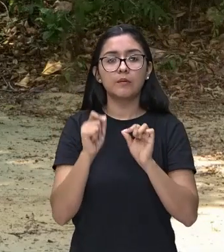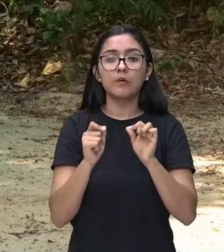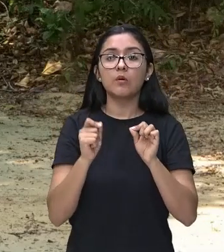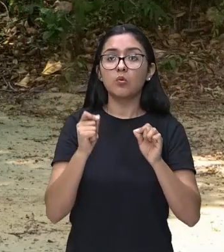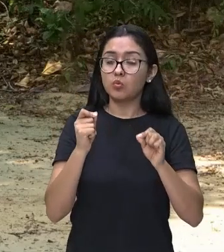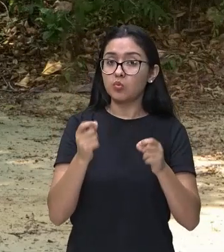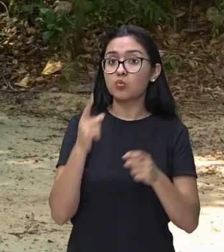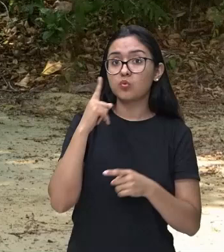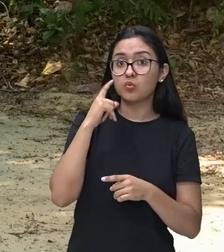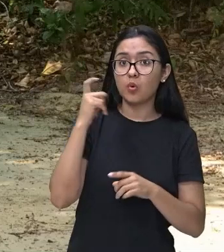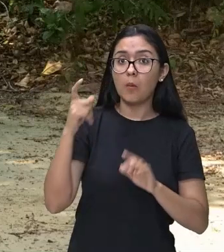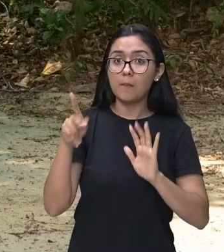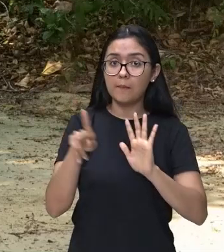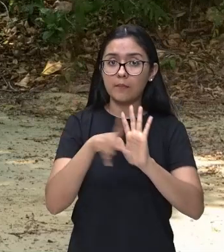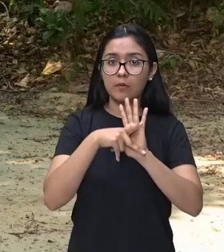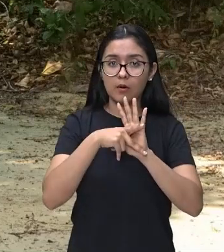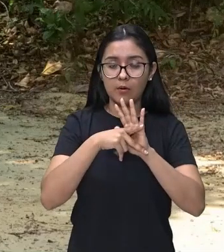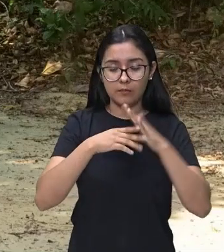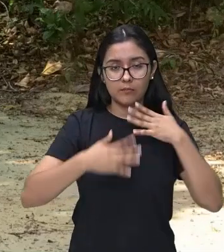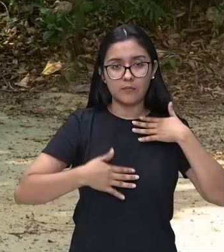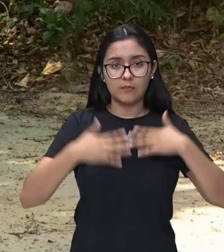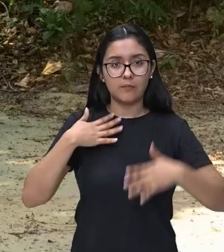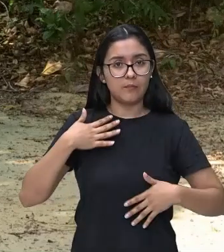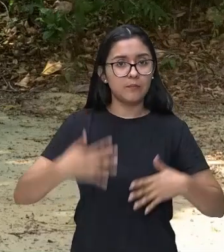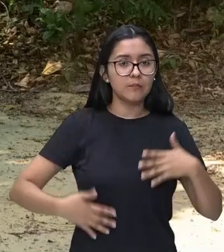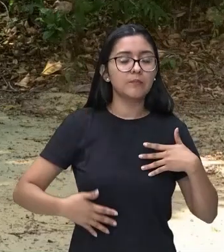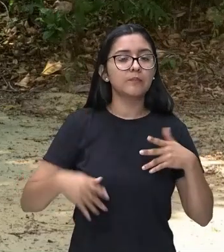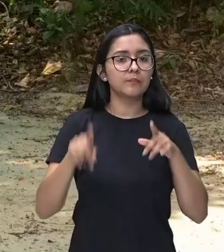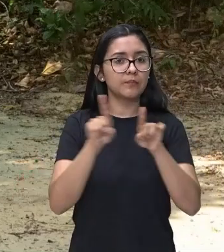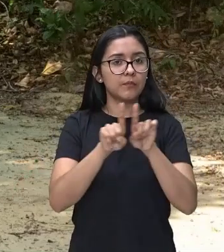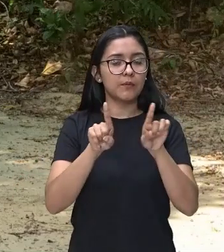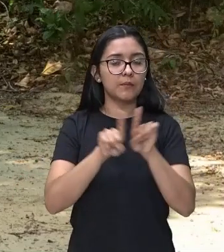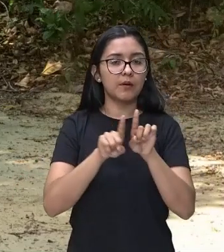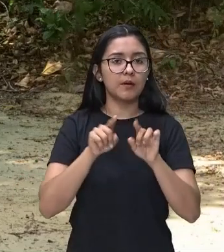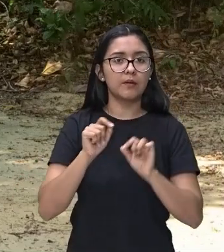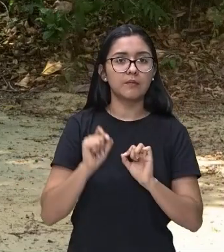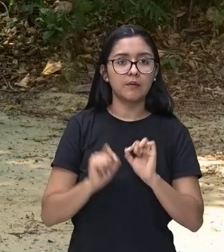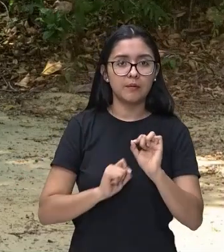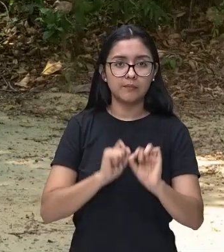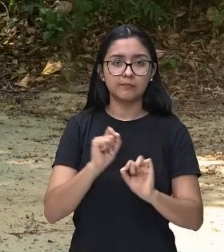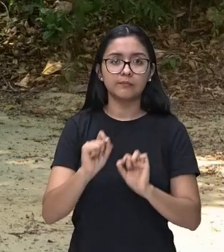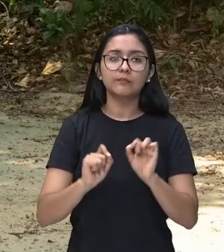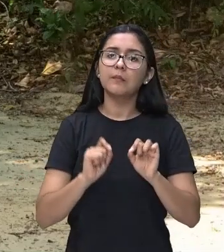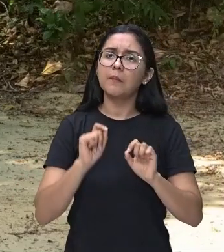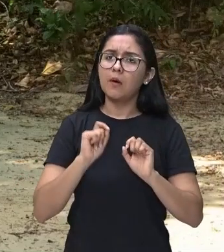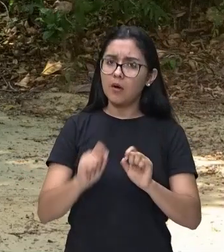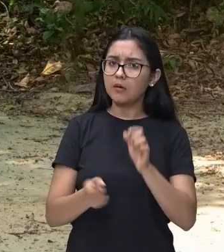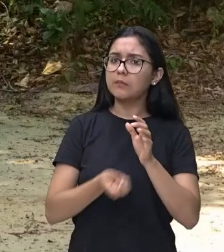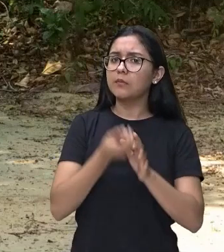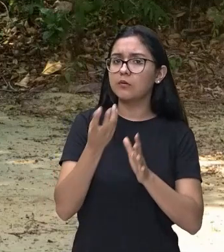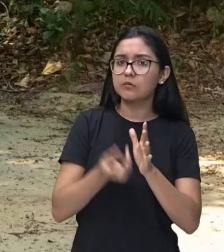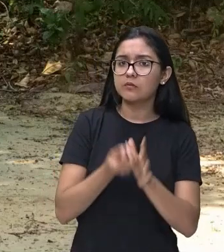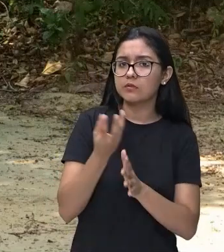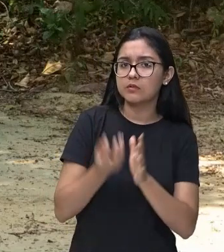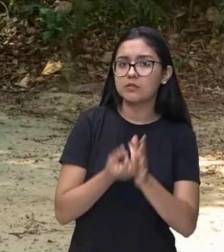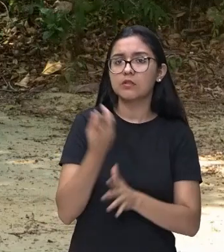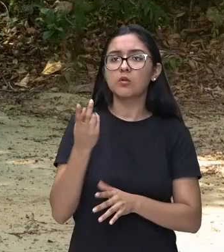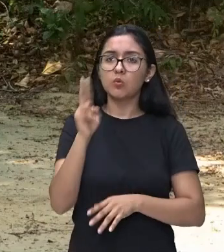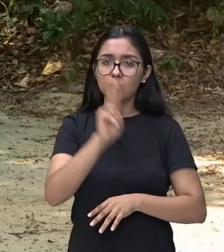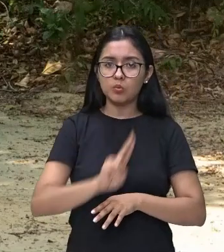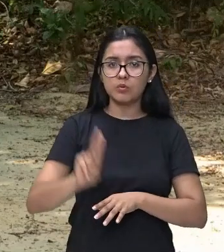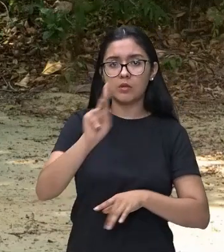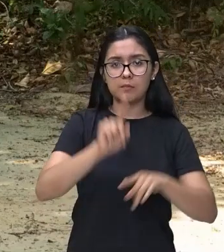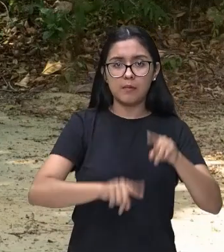corporais, certo? E também ele pode ser produzido através dos instrumentos